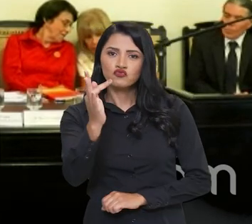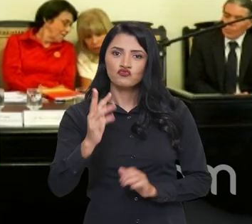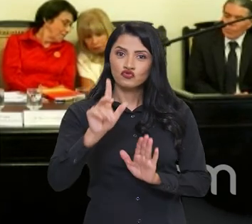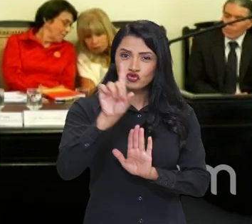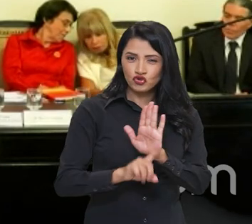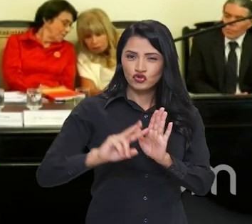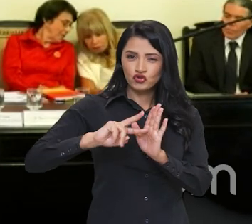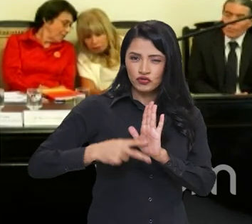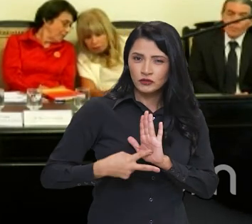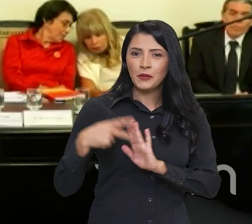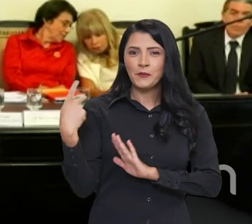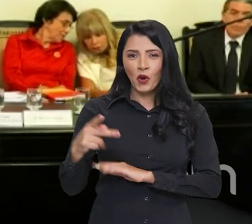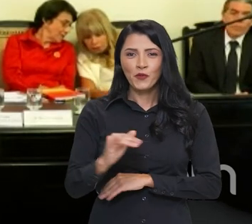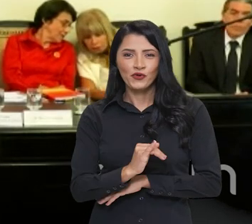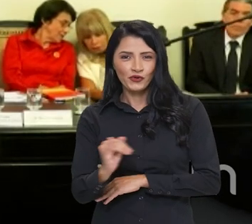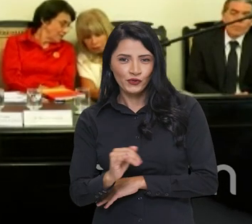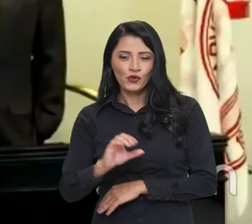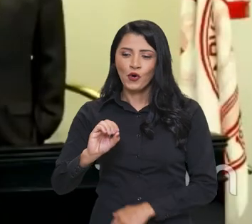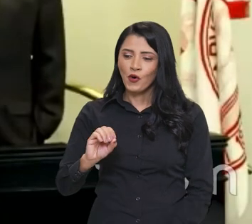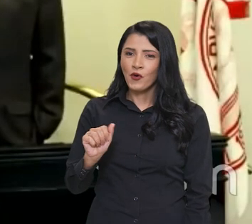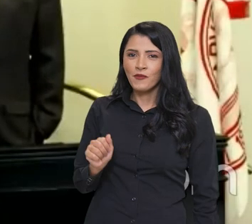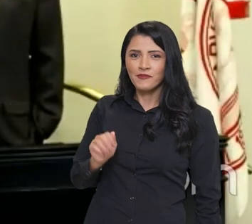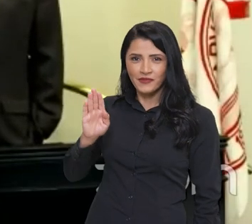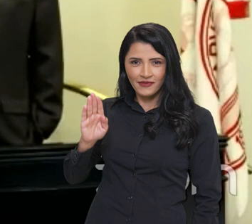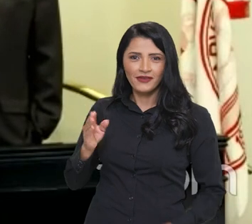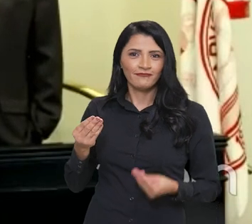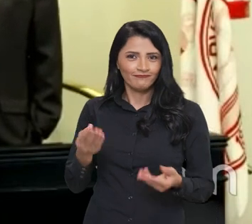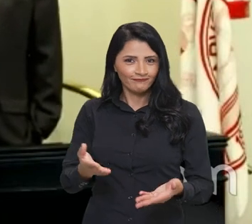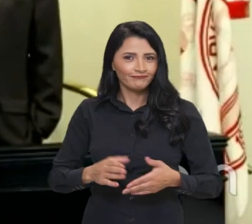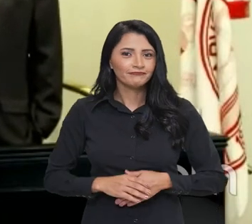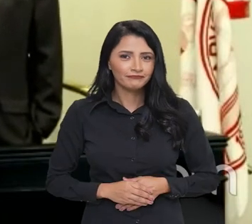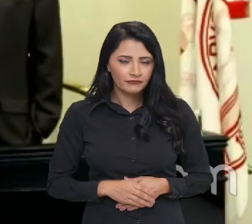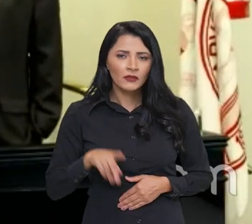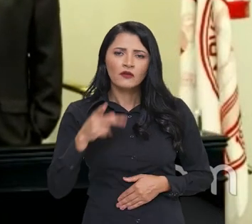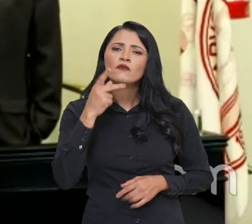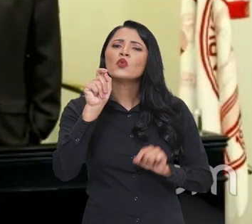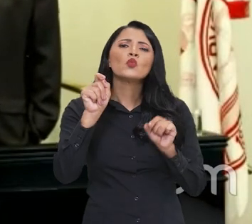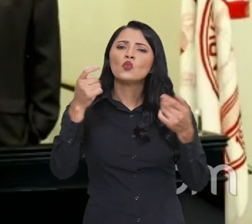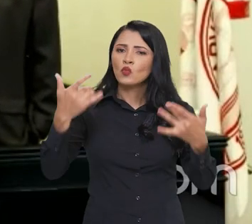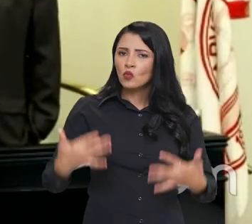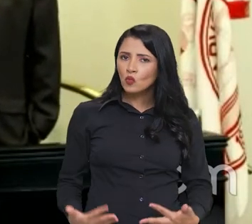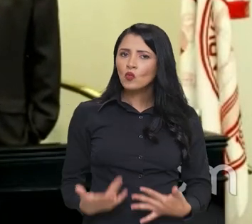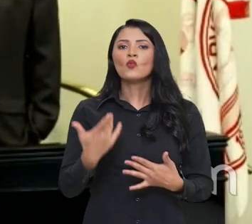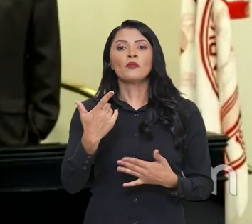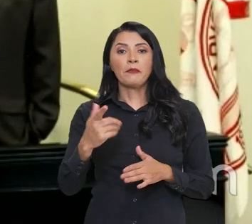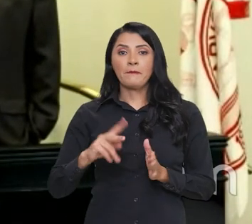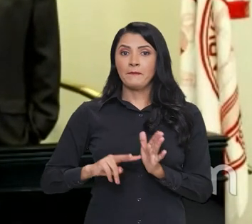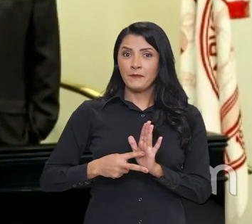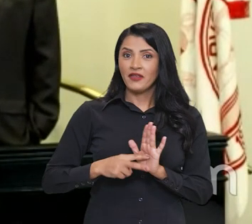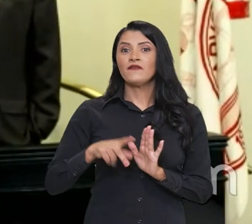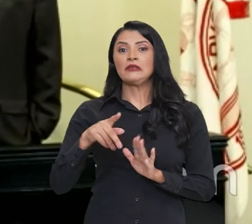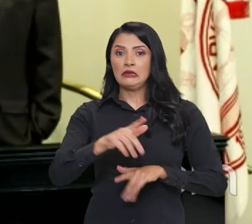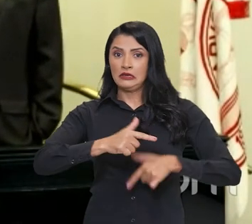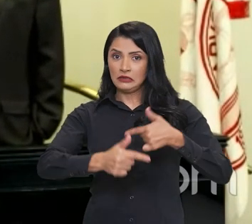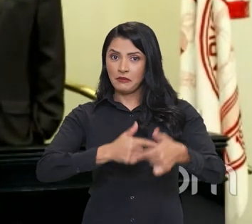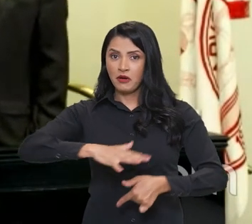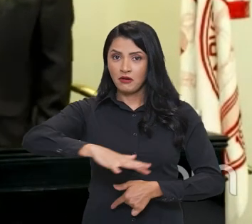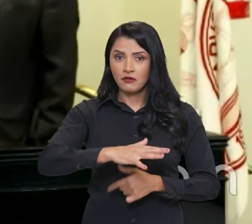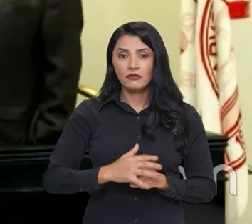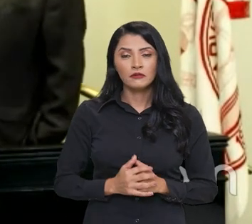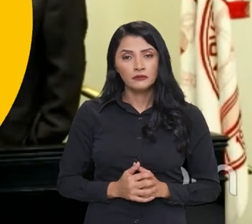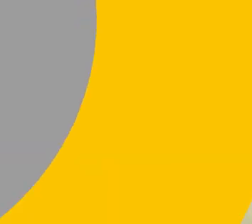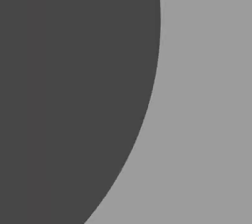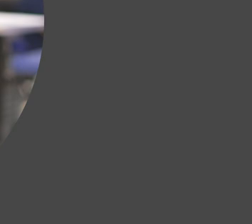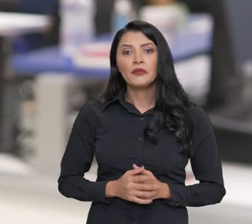Futuro do Direito Sindical, promovido pelo Instituto dos Advogados Brasileiros. O ministro falou sobre previdência e trabalho no